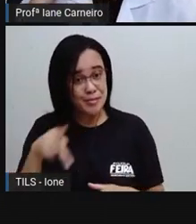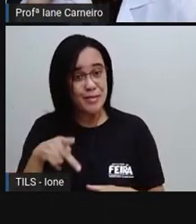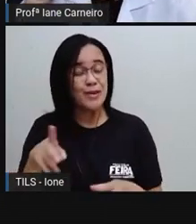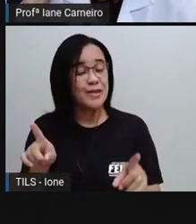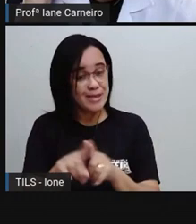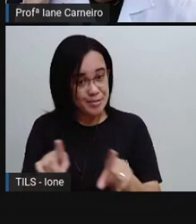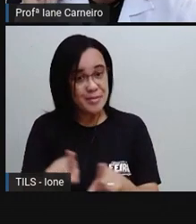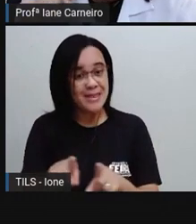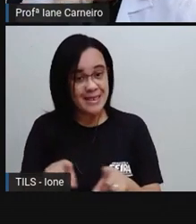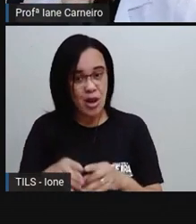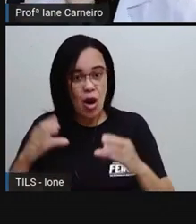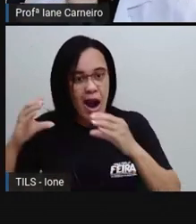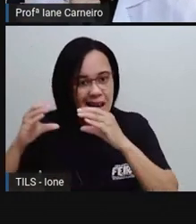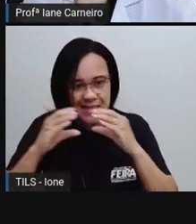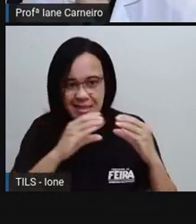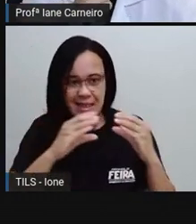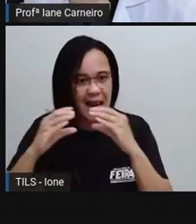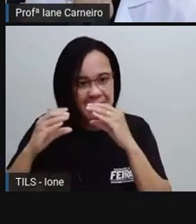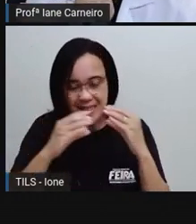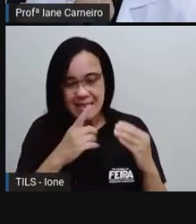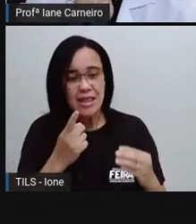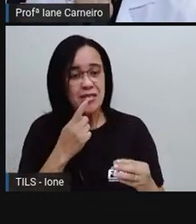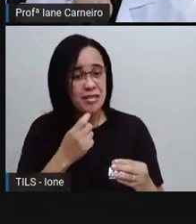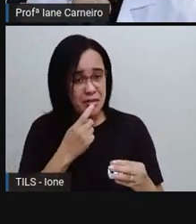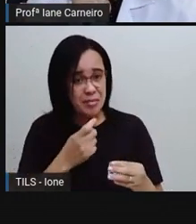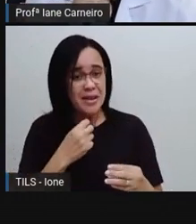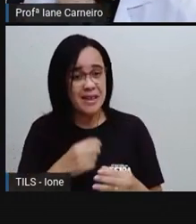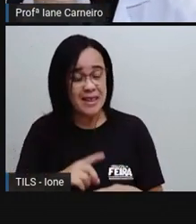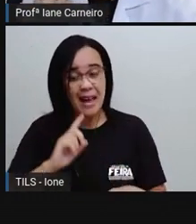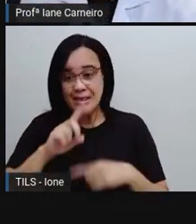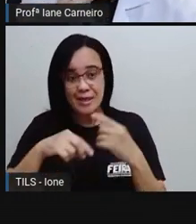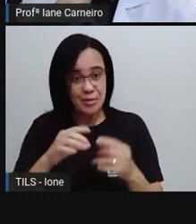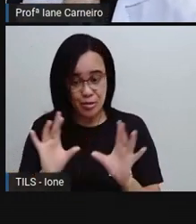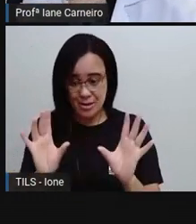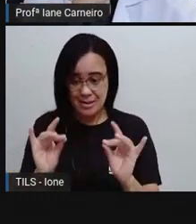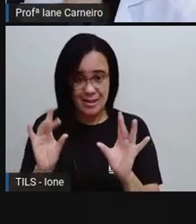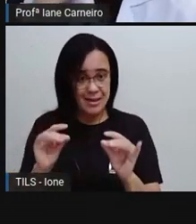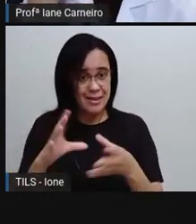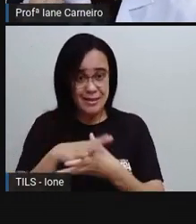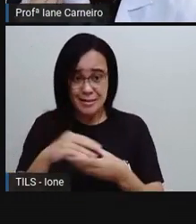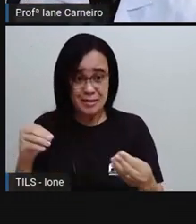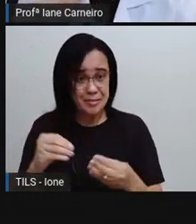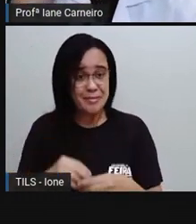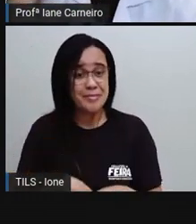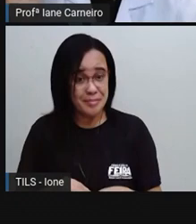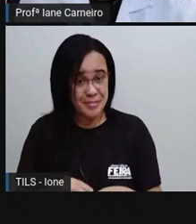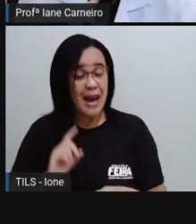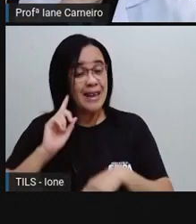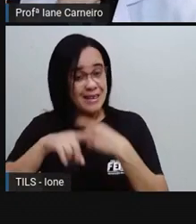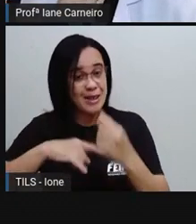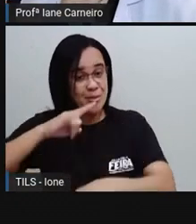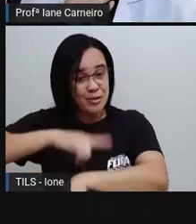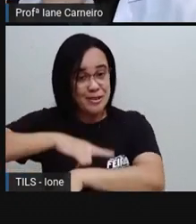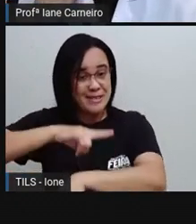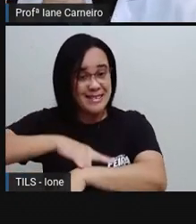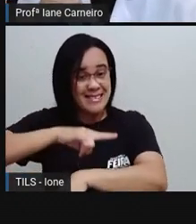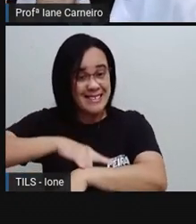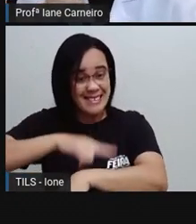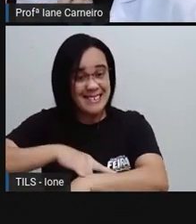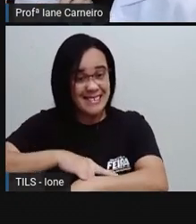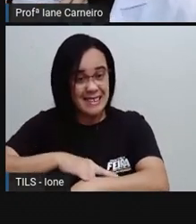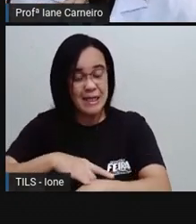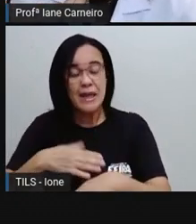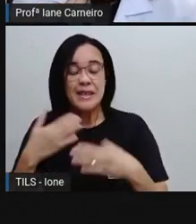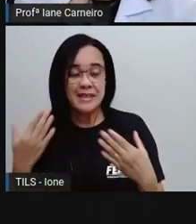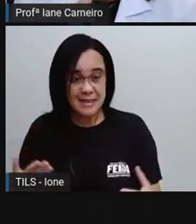água e a gente vai, faz muito xixi quando bebe, quando come melancia, né? Porque a melancia tem muita água. Tanto é